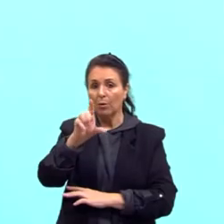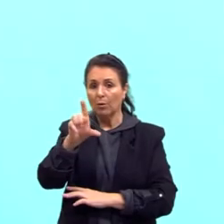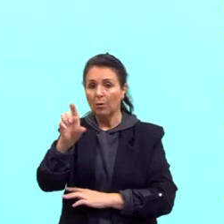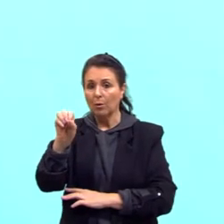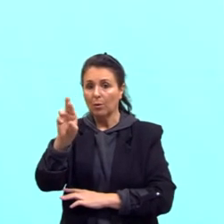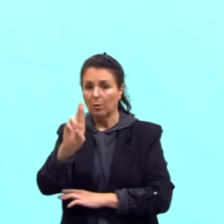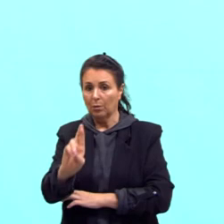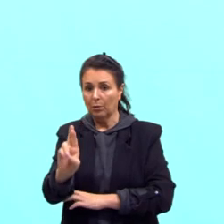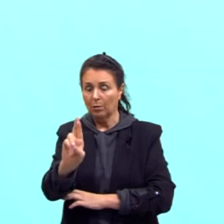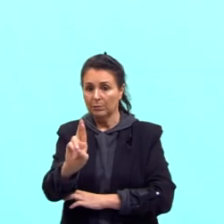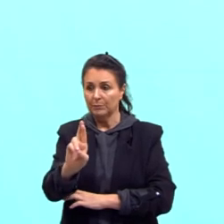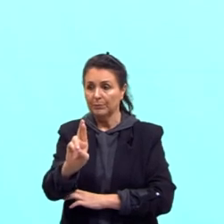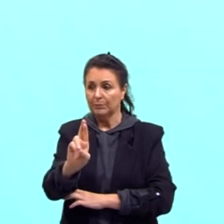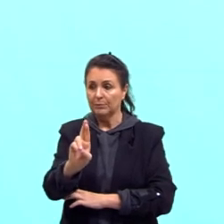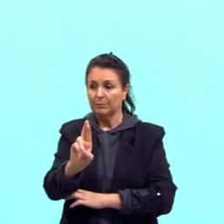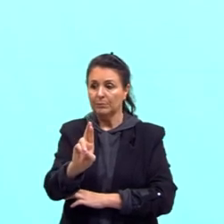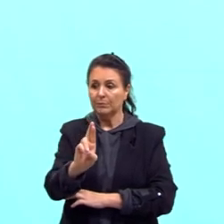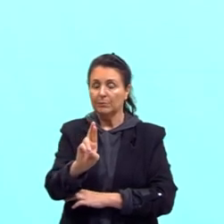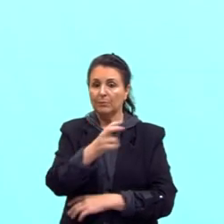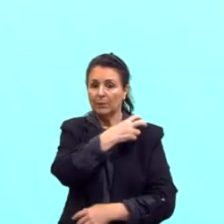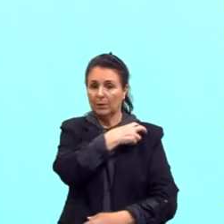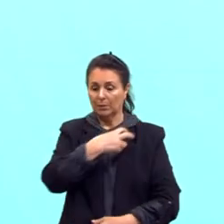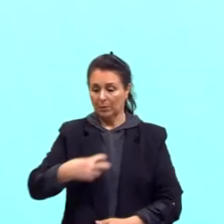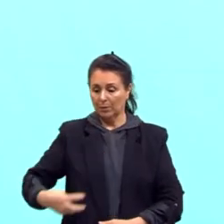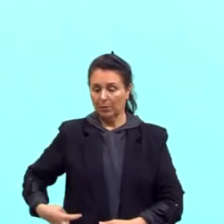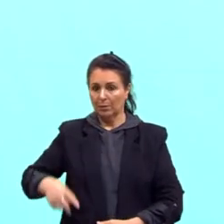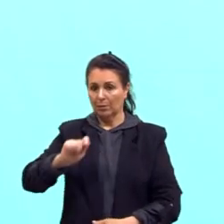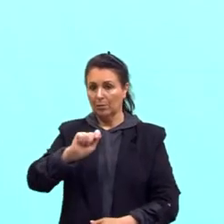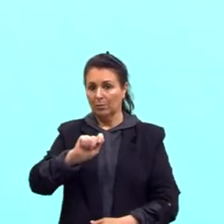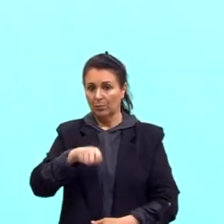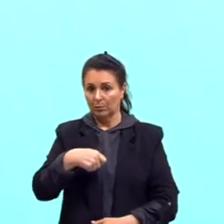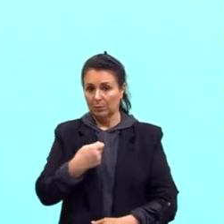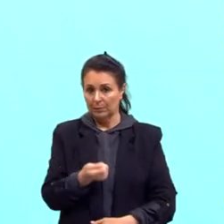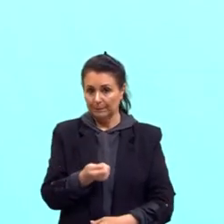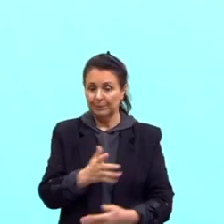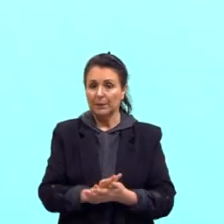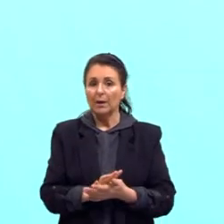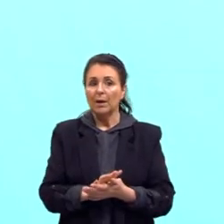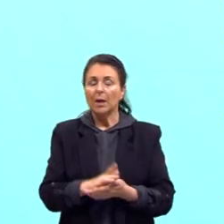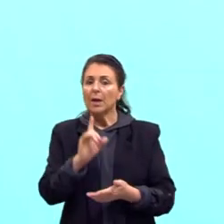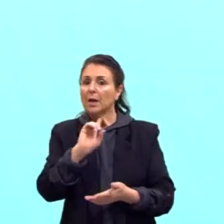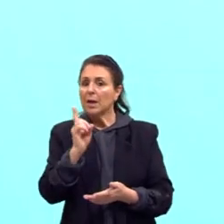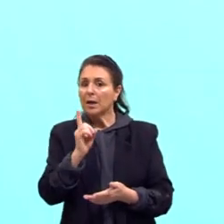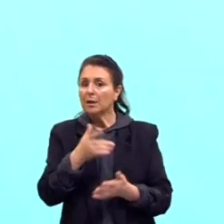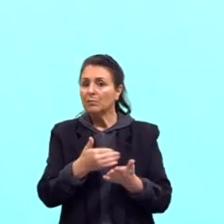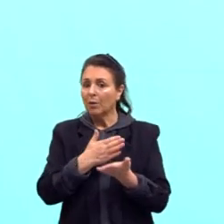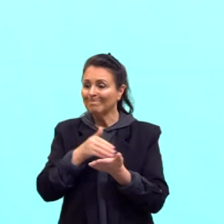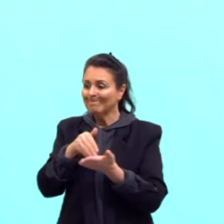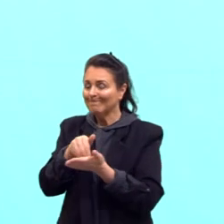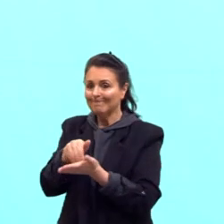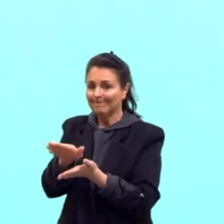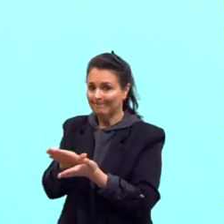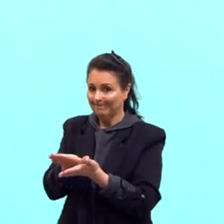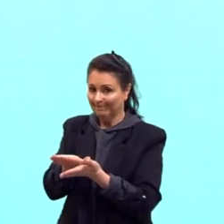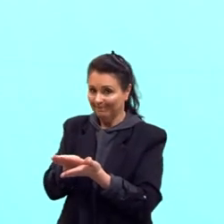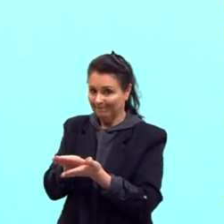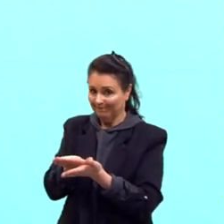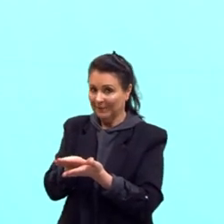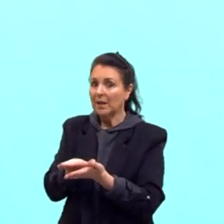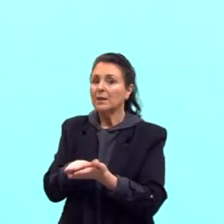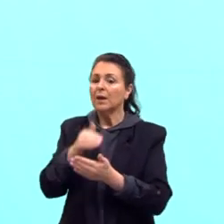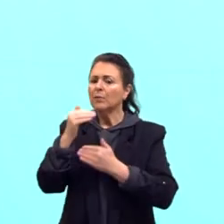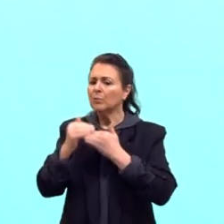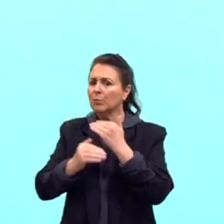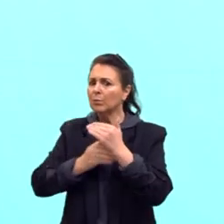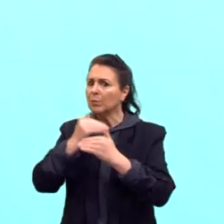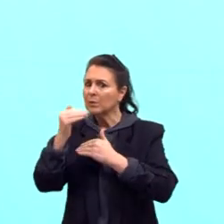o Collor, vamos deixar claro que o Collor não foi impeachment, ele pediu para sair, estava no processo de impeachment, e aí,